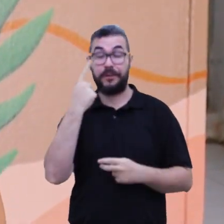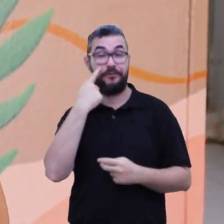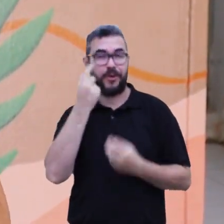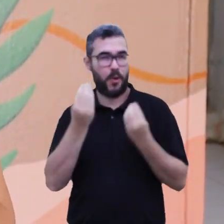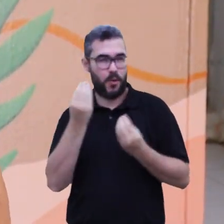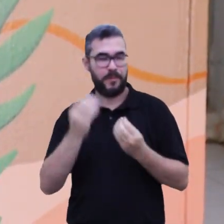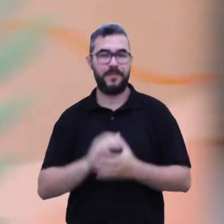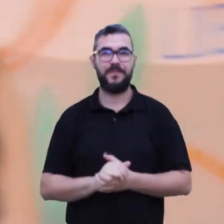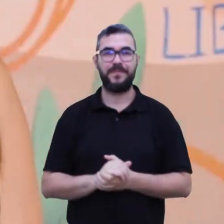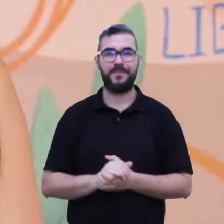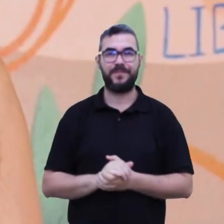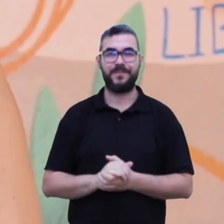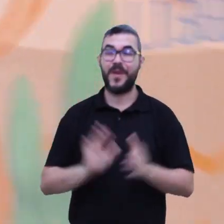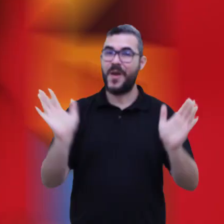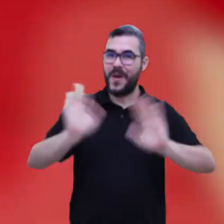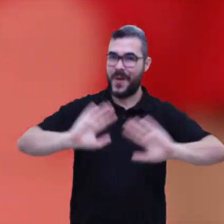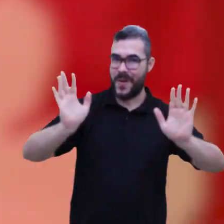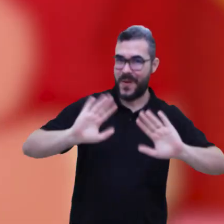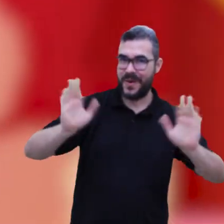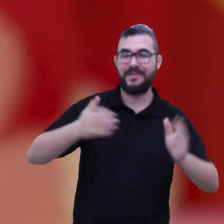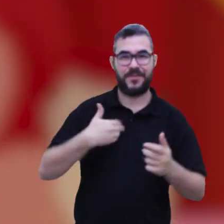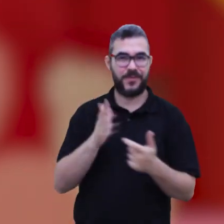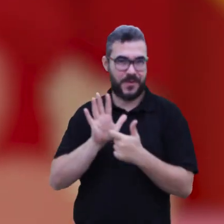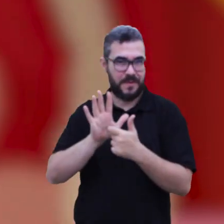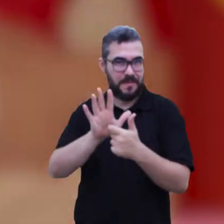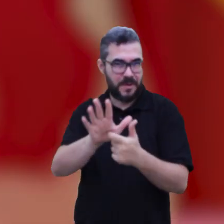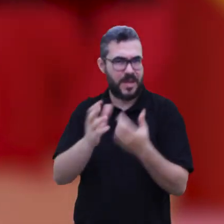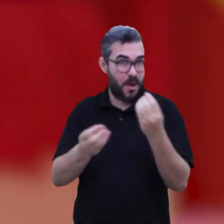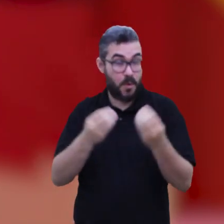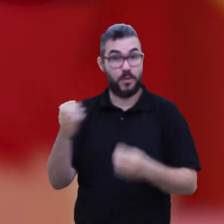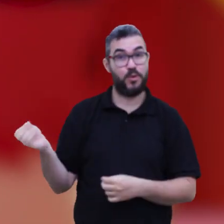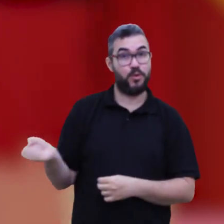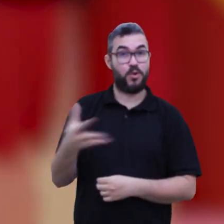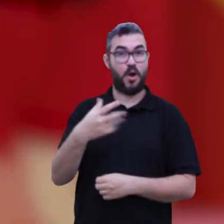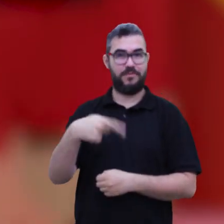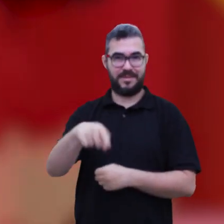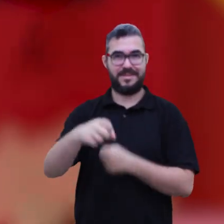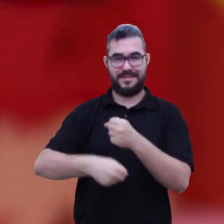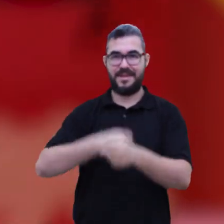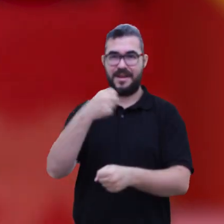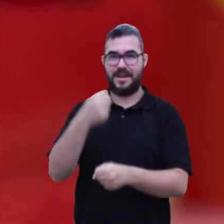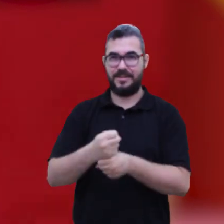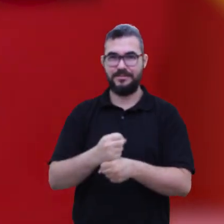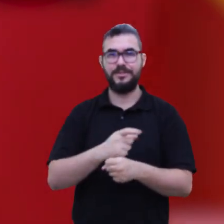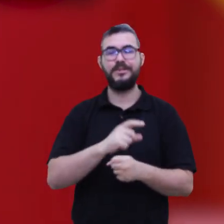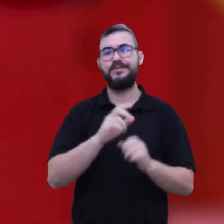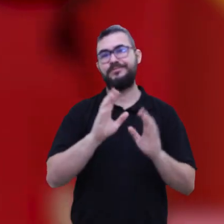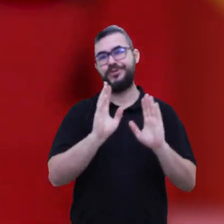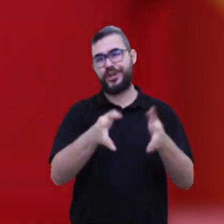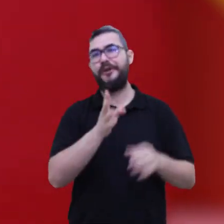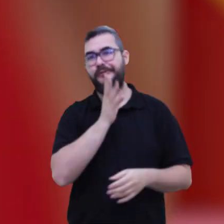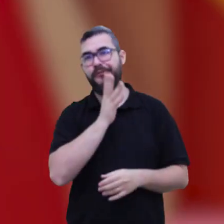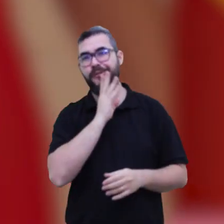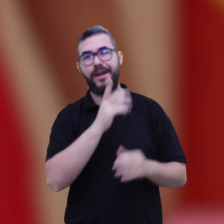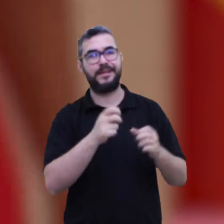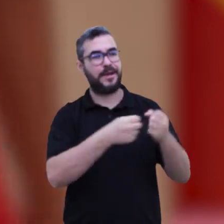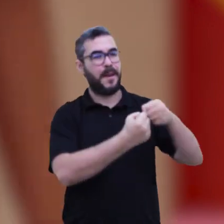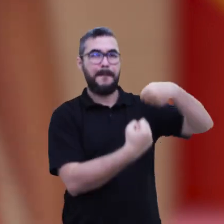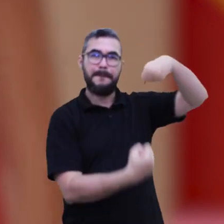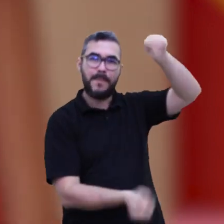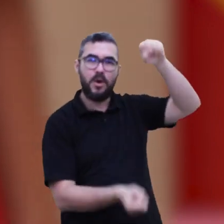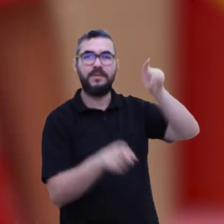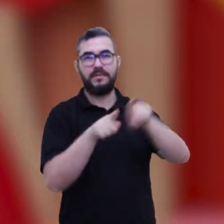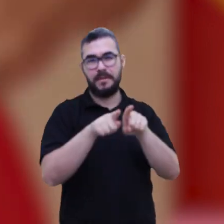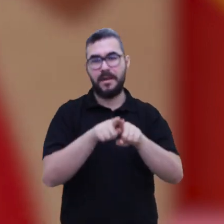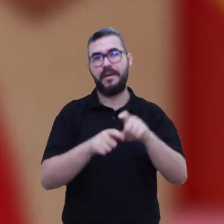esse ano tem também o pitch. Confira só. Oi, gente! O Momento Encontros está de volta e eu vim aqui para falar de uma novidade da edição deste ano. Em 2023,